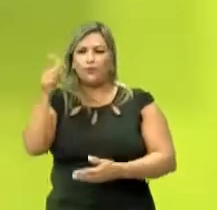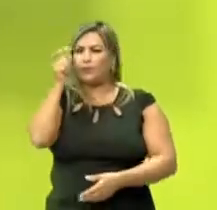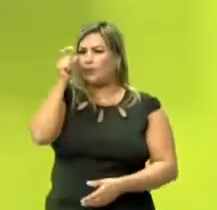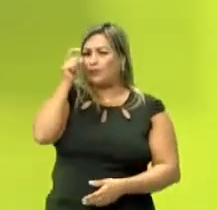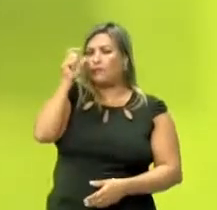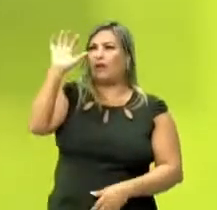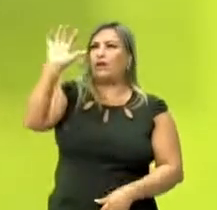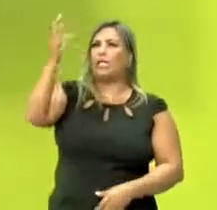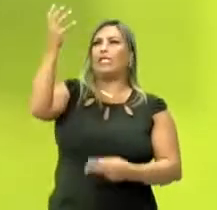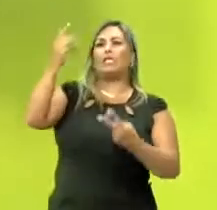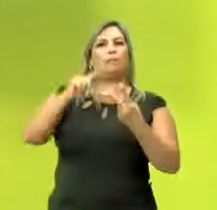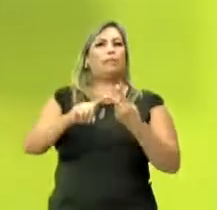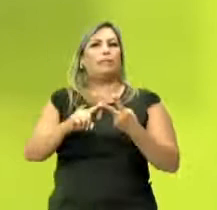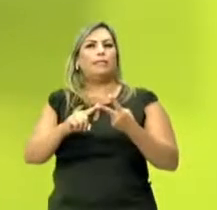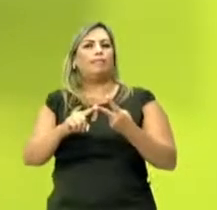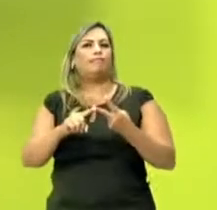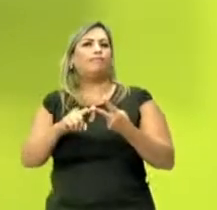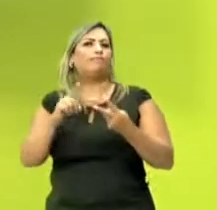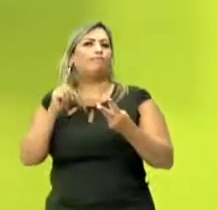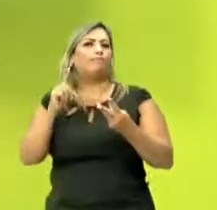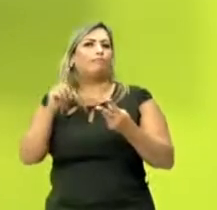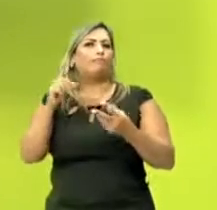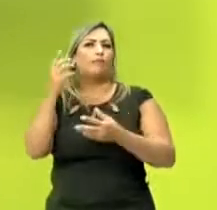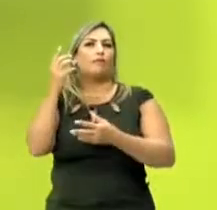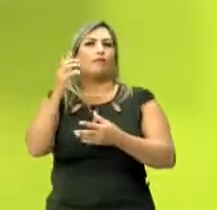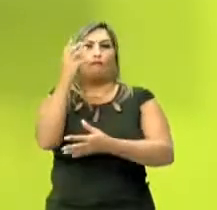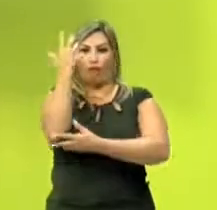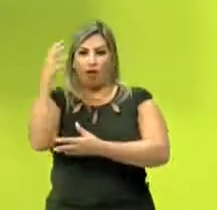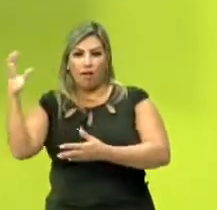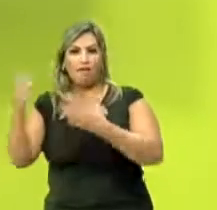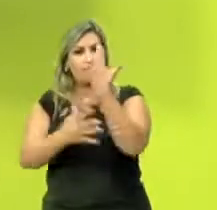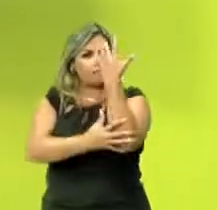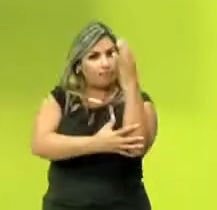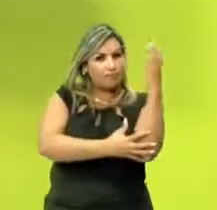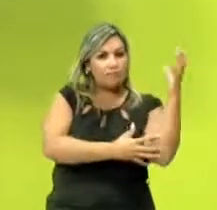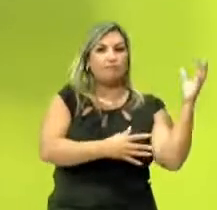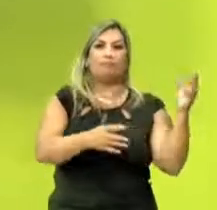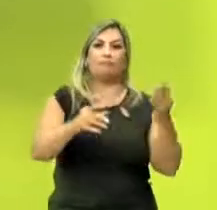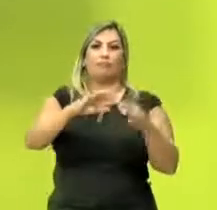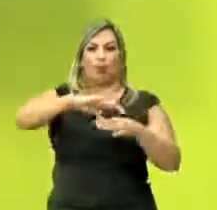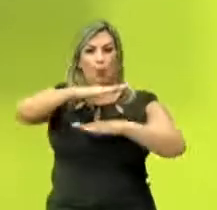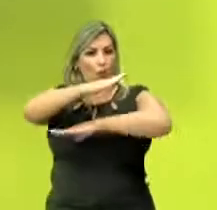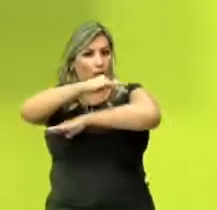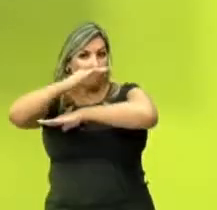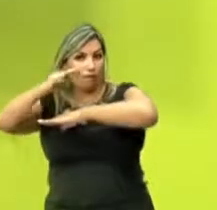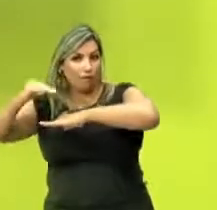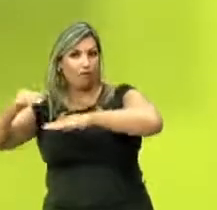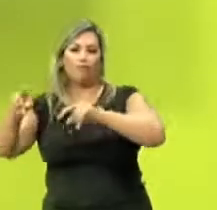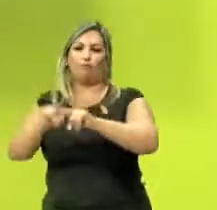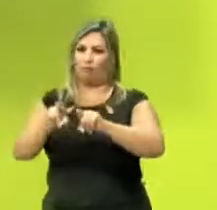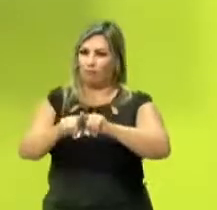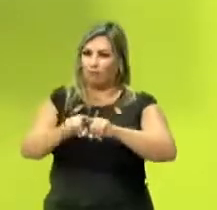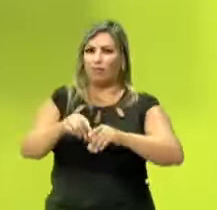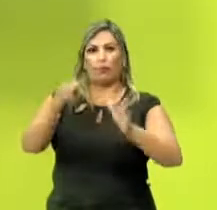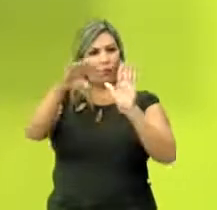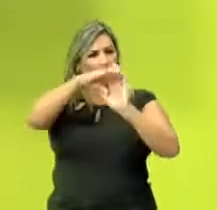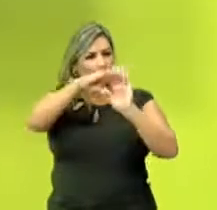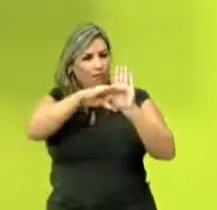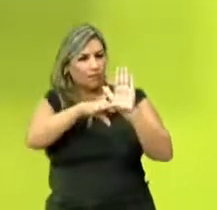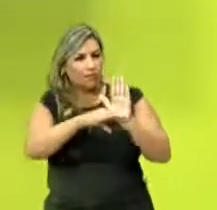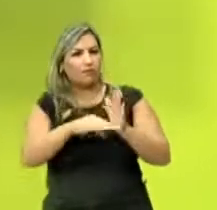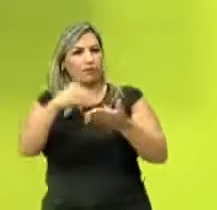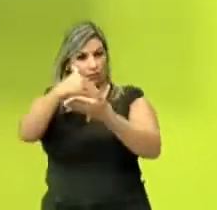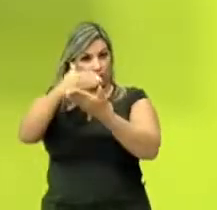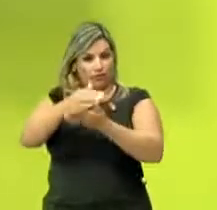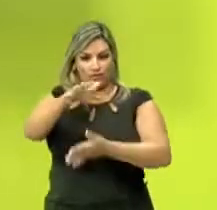observar lá o clima, vou observar a vegetação, vou observar o relevo e vou classificar, dividir